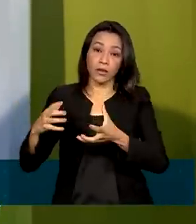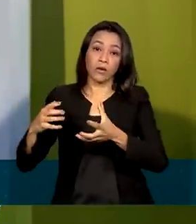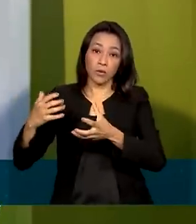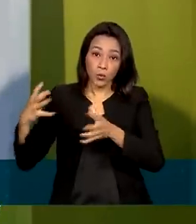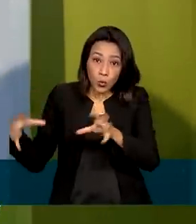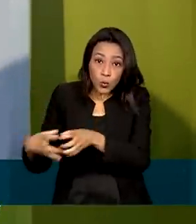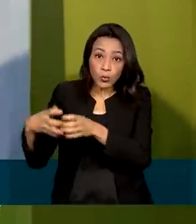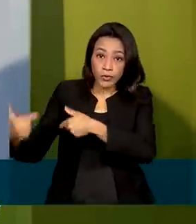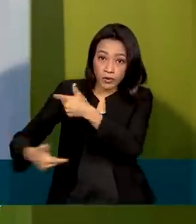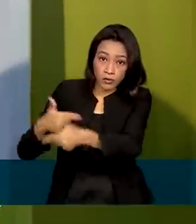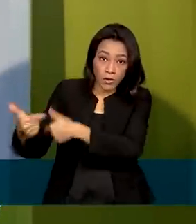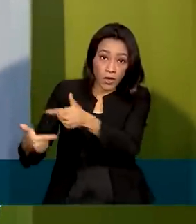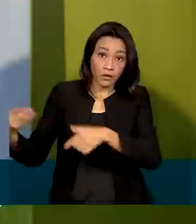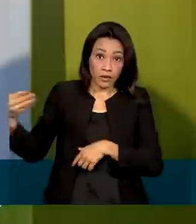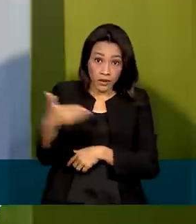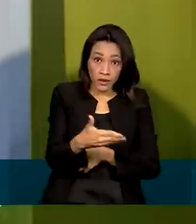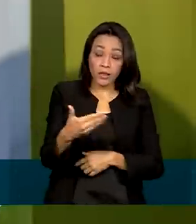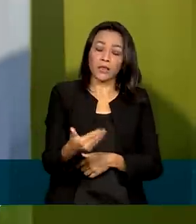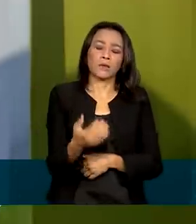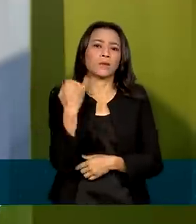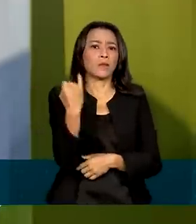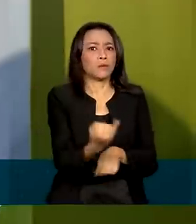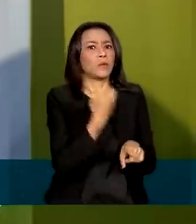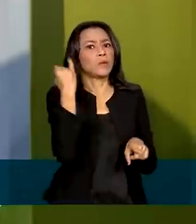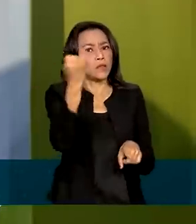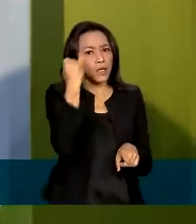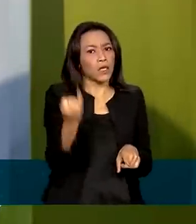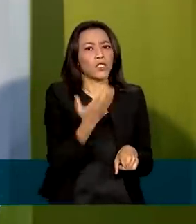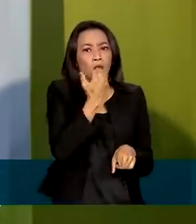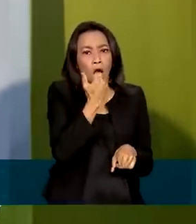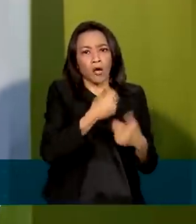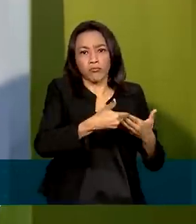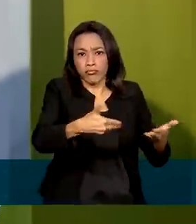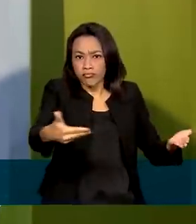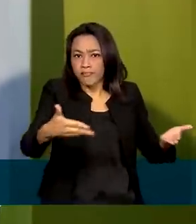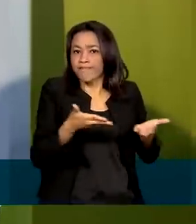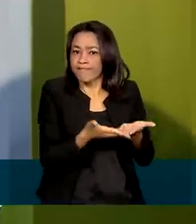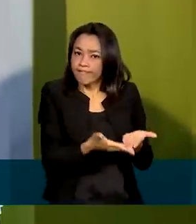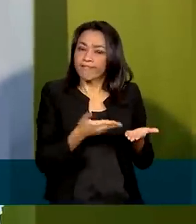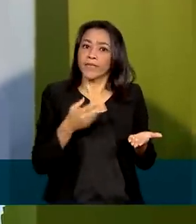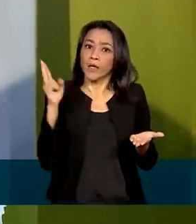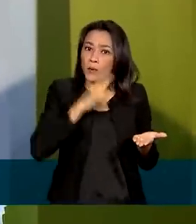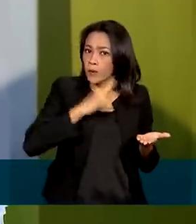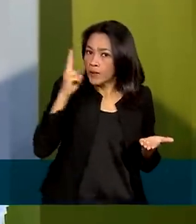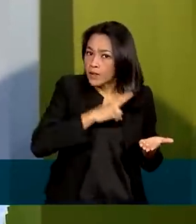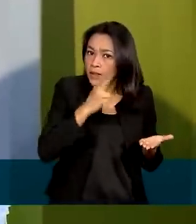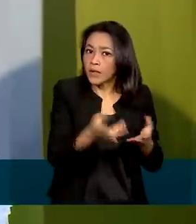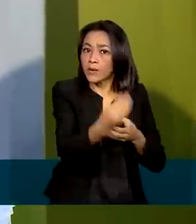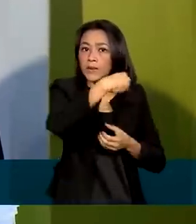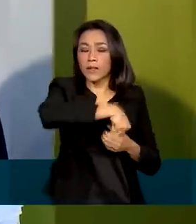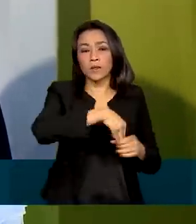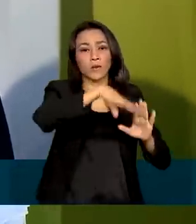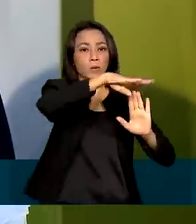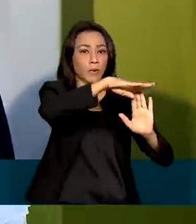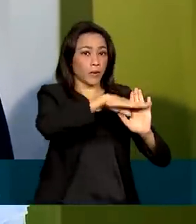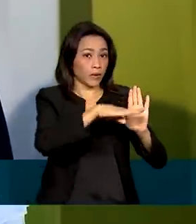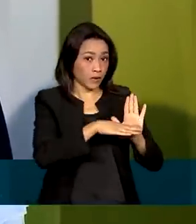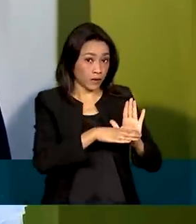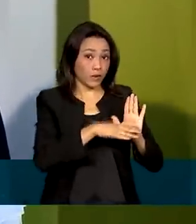importância que isso tem como uma atividade emergencial dentro do programa de